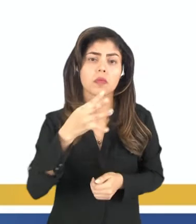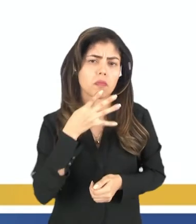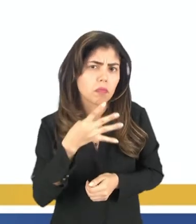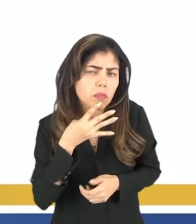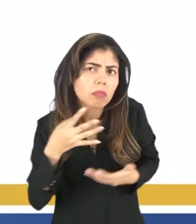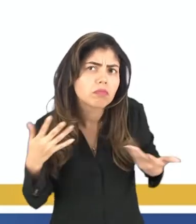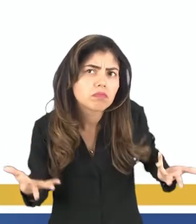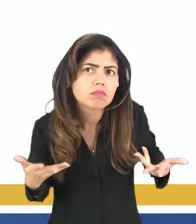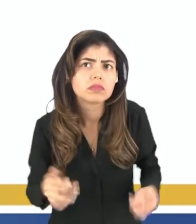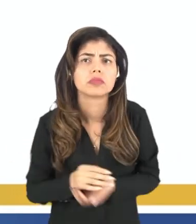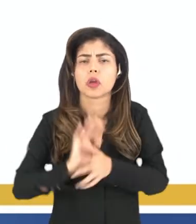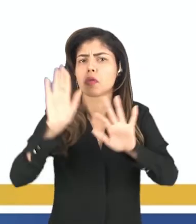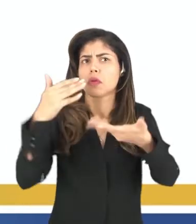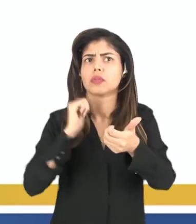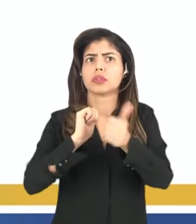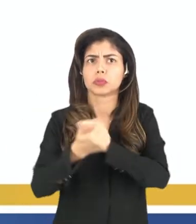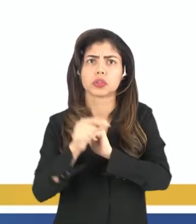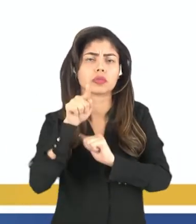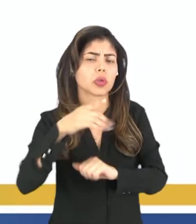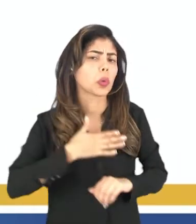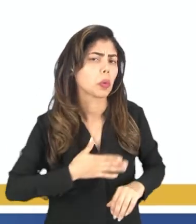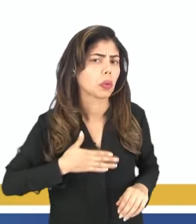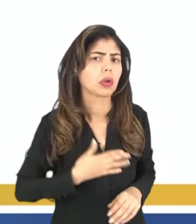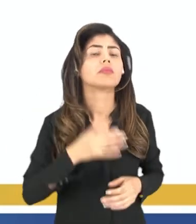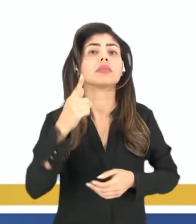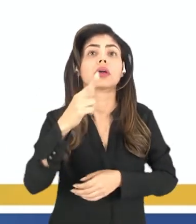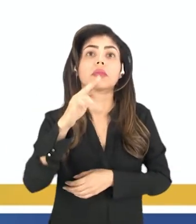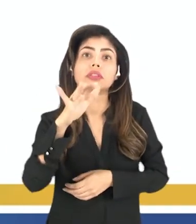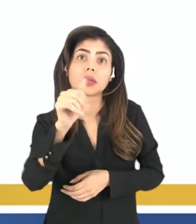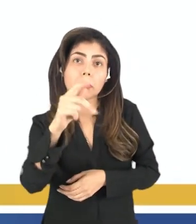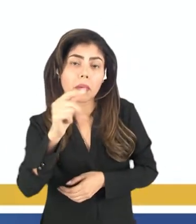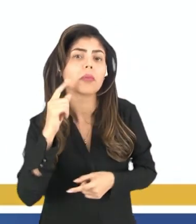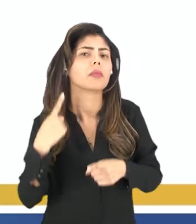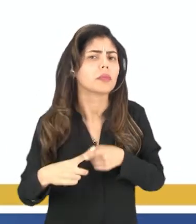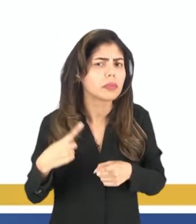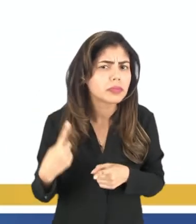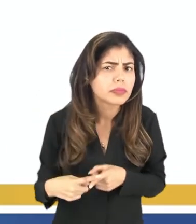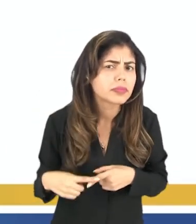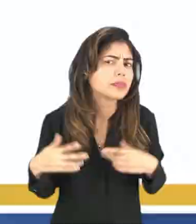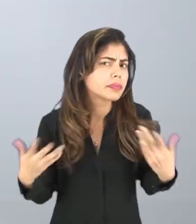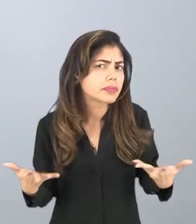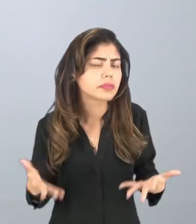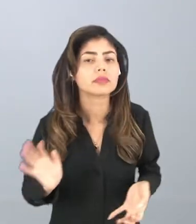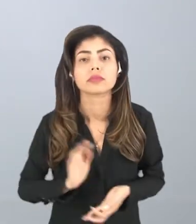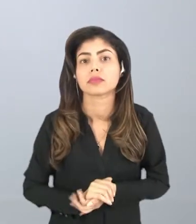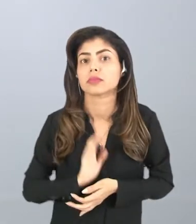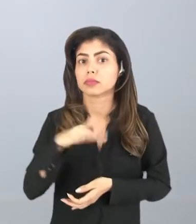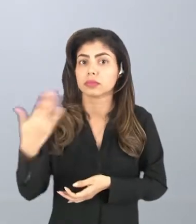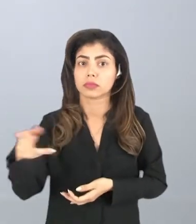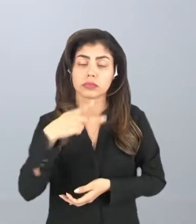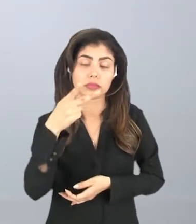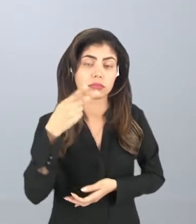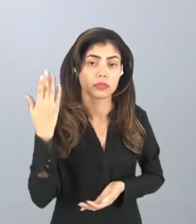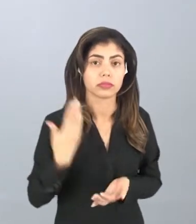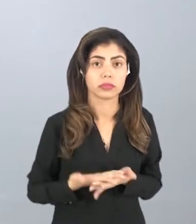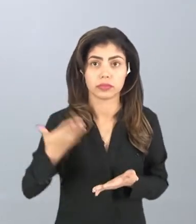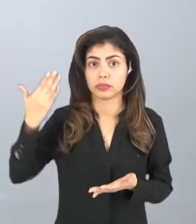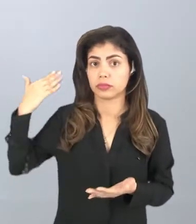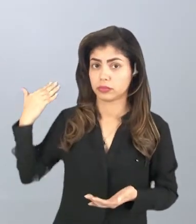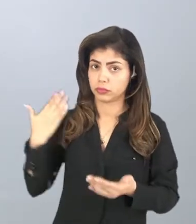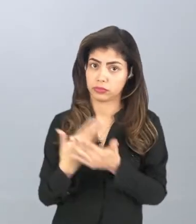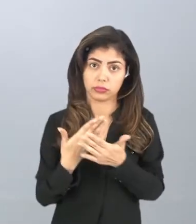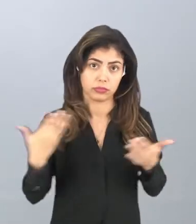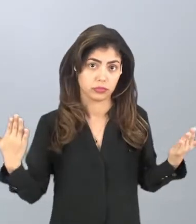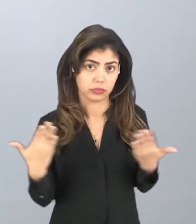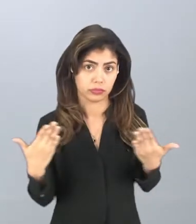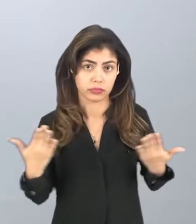conhece? De quais esportes você gostaria de participar? E o porquê? Quando a gente estava falando na nossa aula de